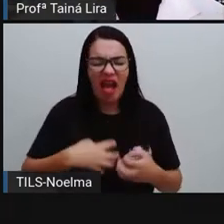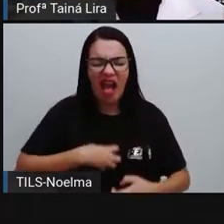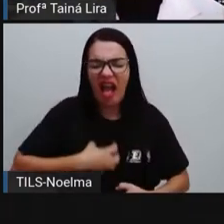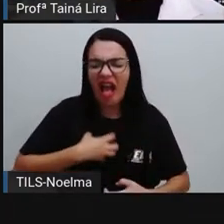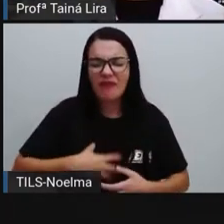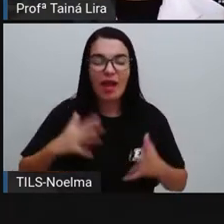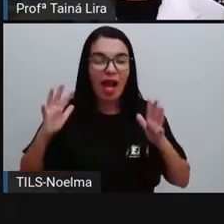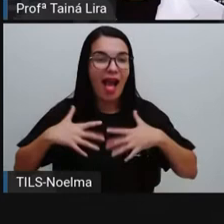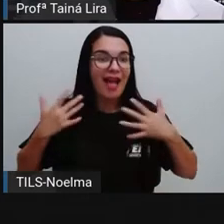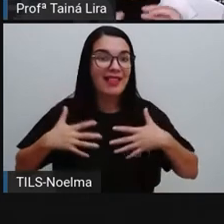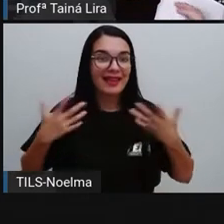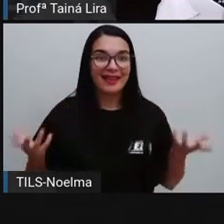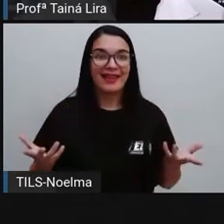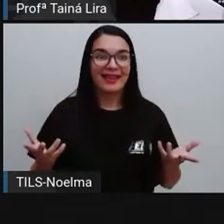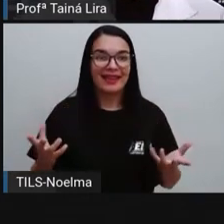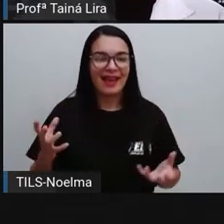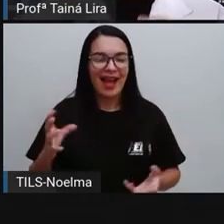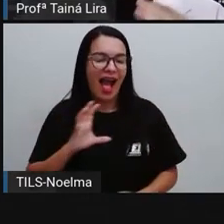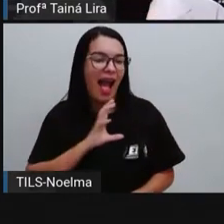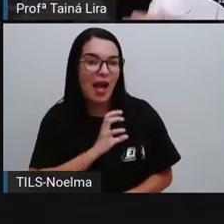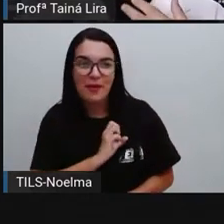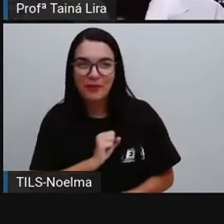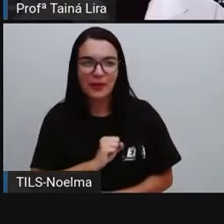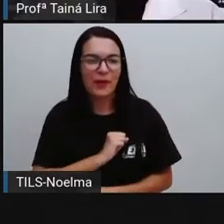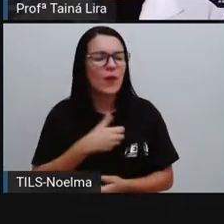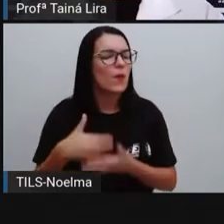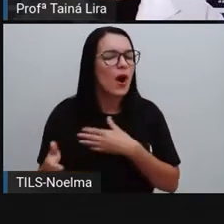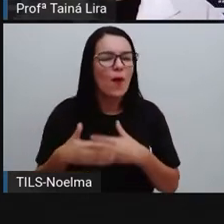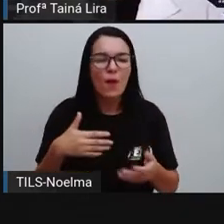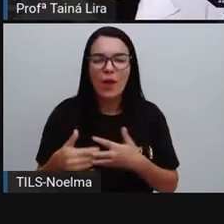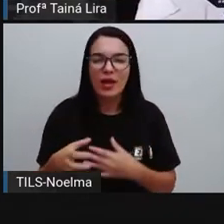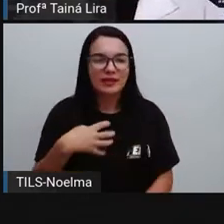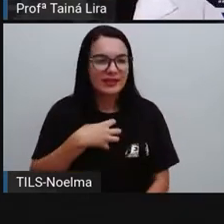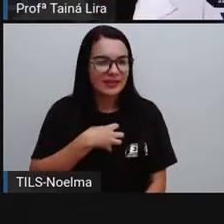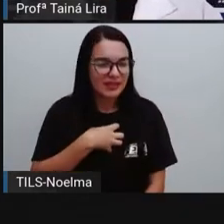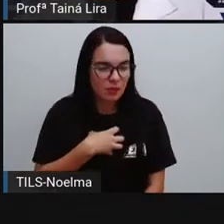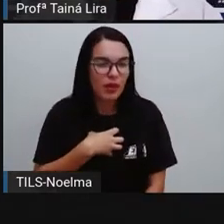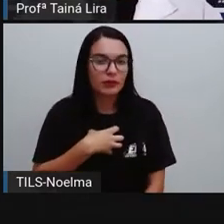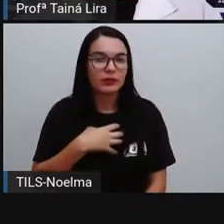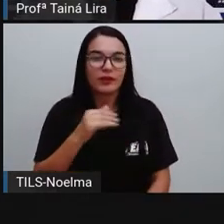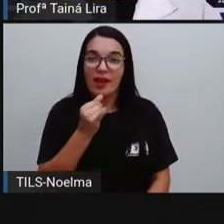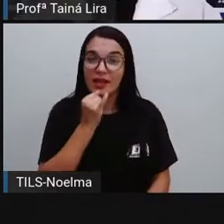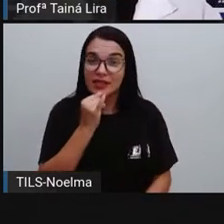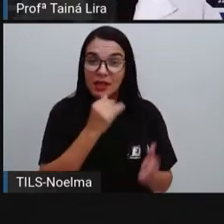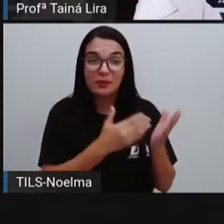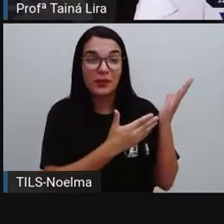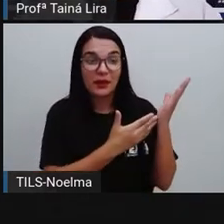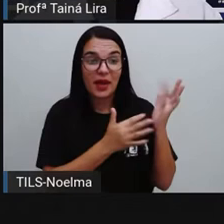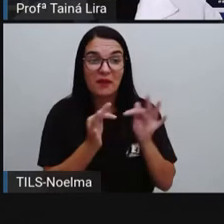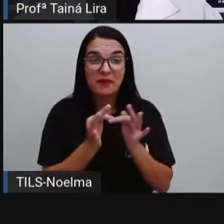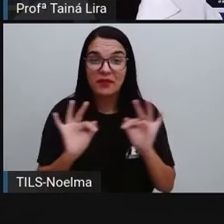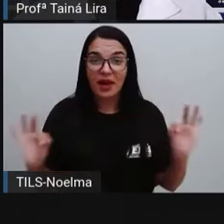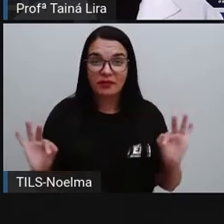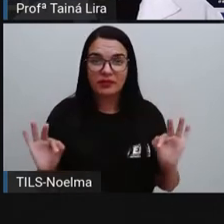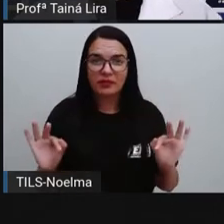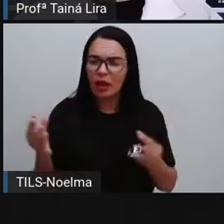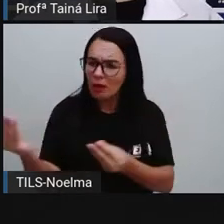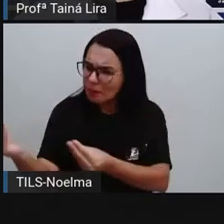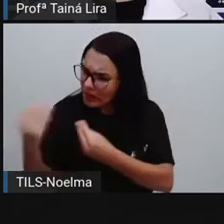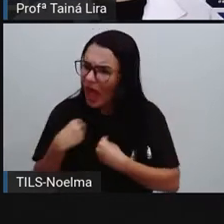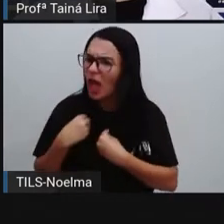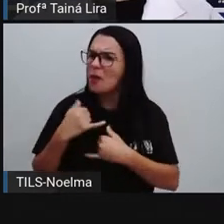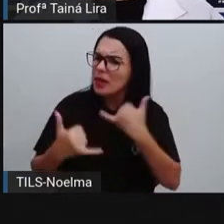alegria, amor, tá? Então, qualquer sentimento. E aqui um exemplo numa frase, olha lá, devolva meu